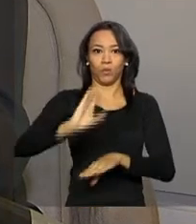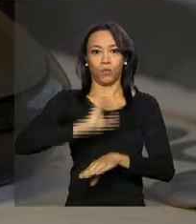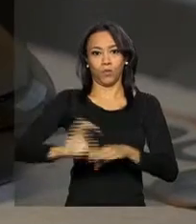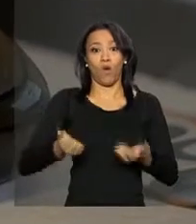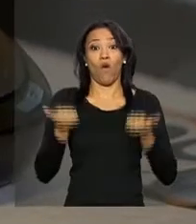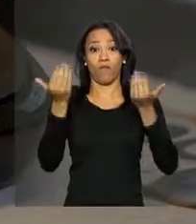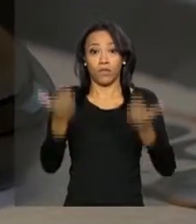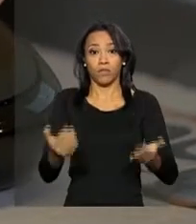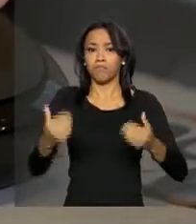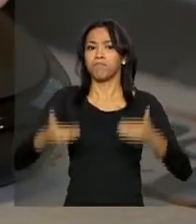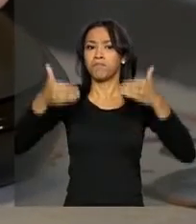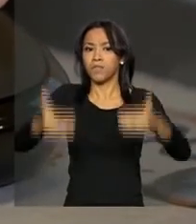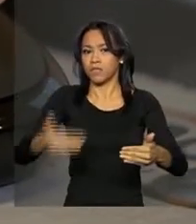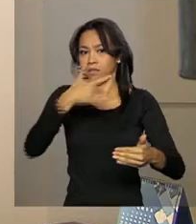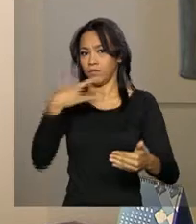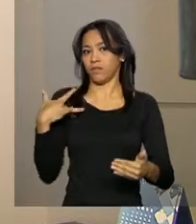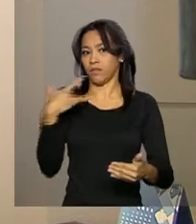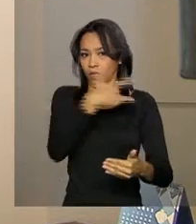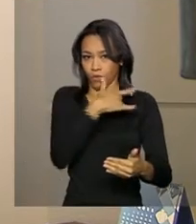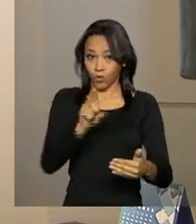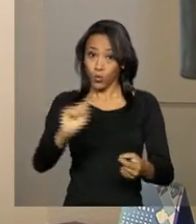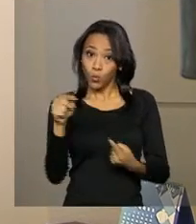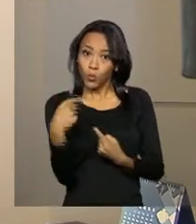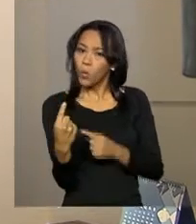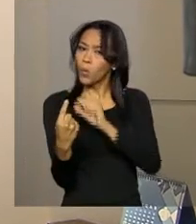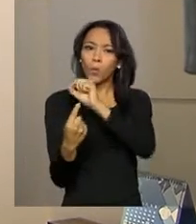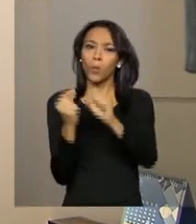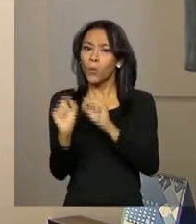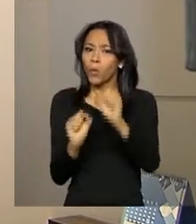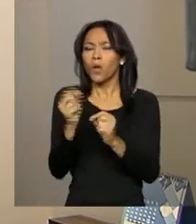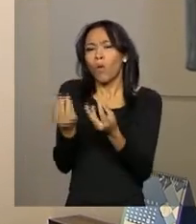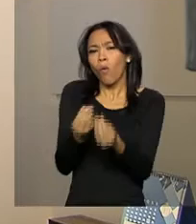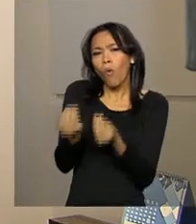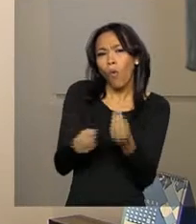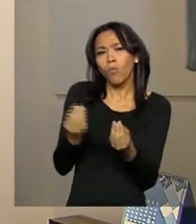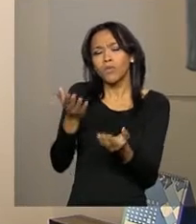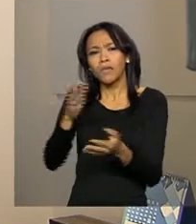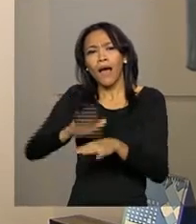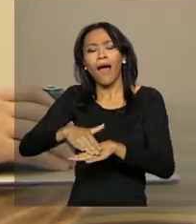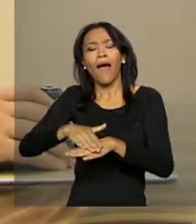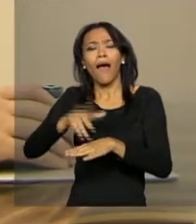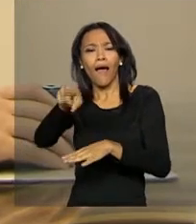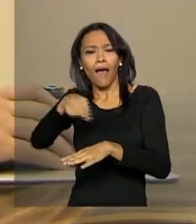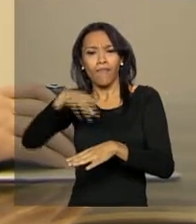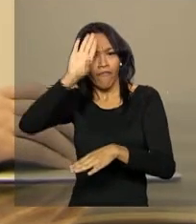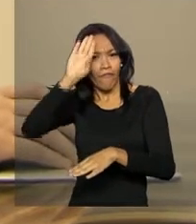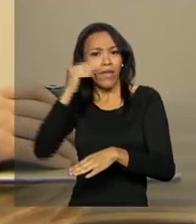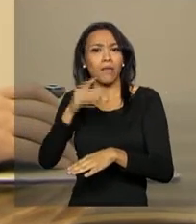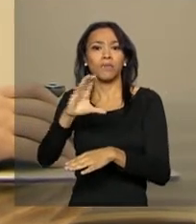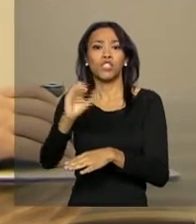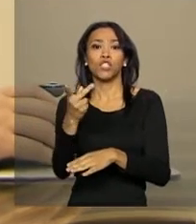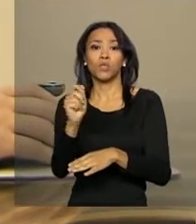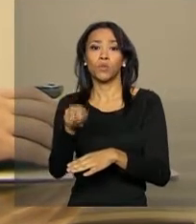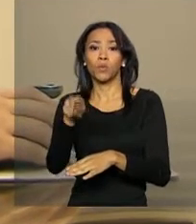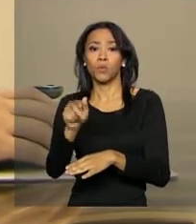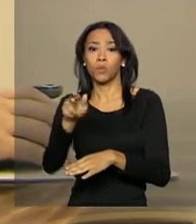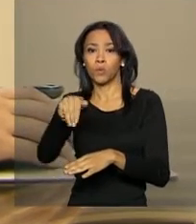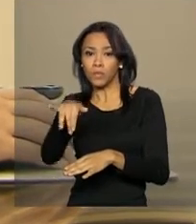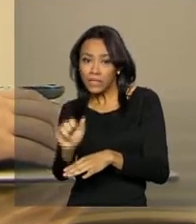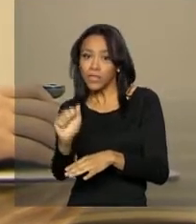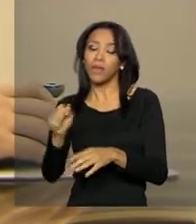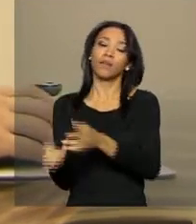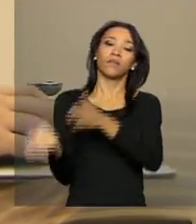oferecidos pelo Ministério da Saúde. Um é sobre o manejo clínico da febre chikungunha e o outro sobre a abordagem